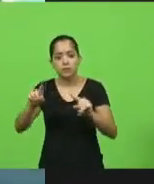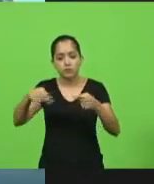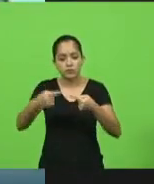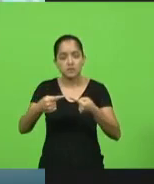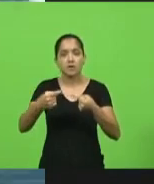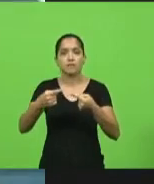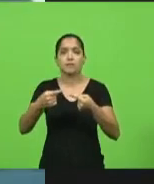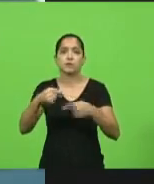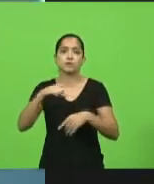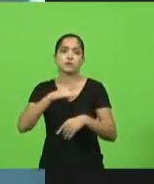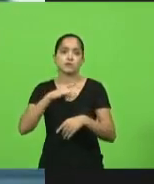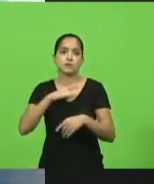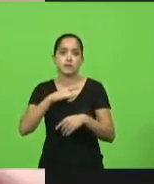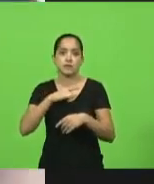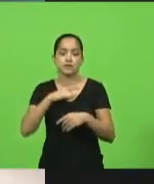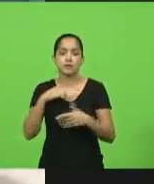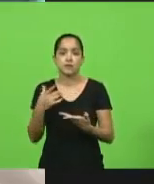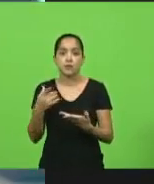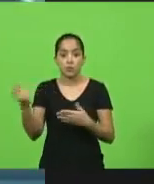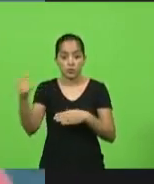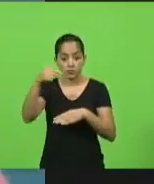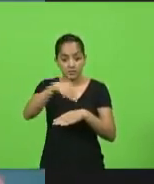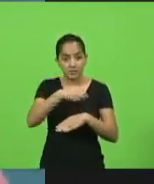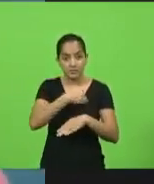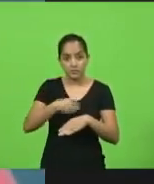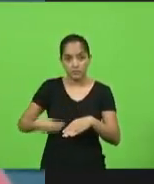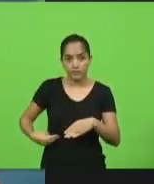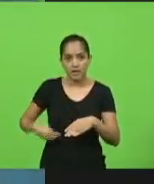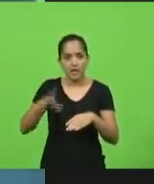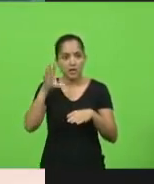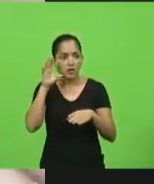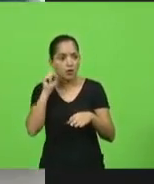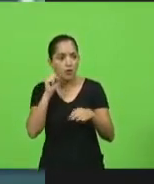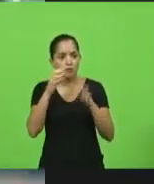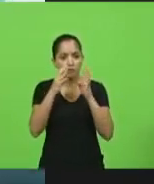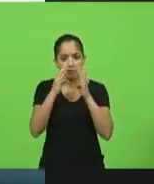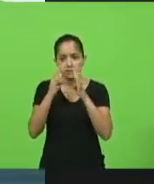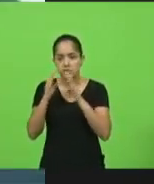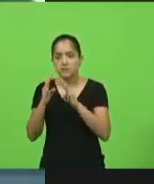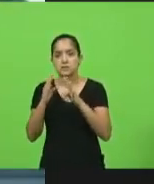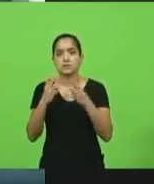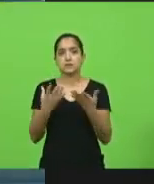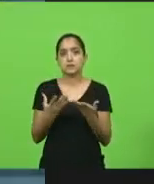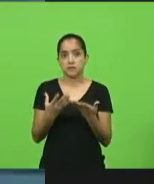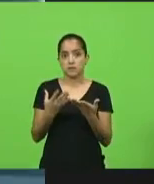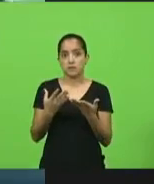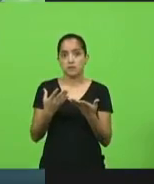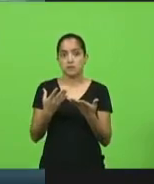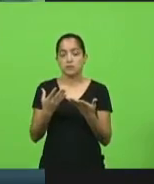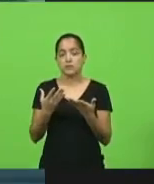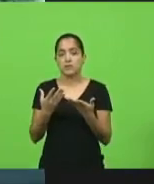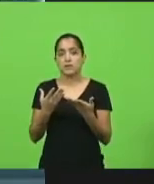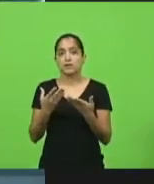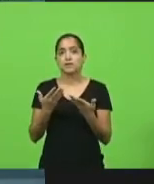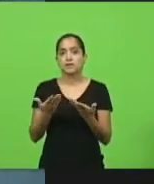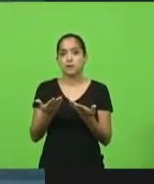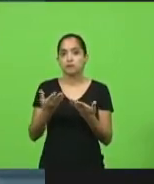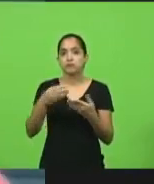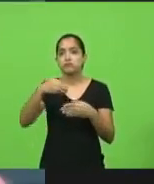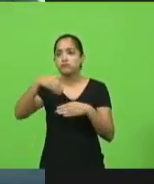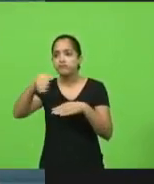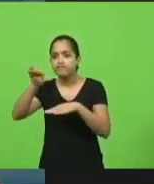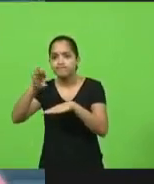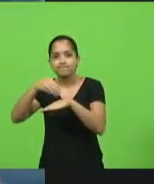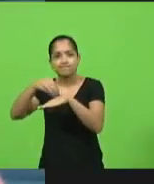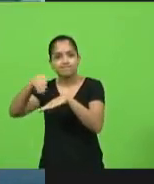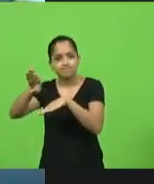Quando um ministro vem a Santa Catarina, ouve todas as pessoas, e ao ouvir essas pessoas, leva esses recados